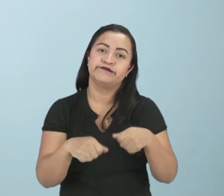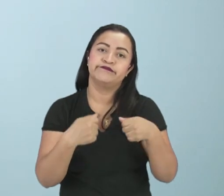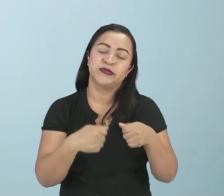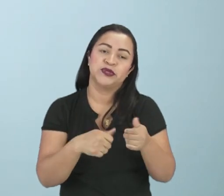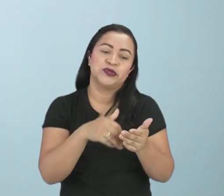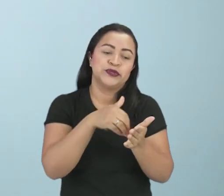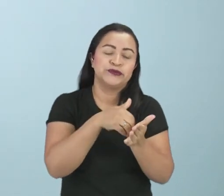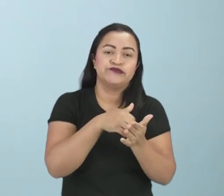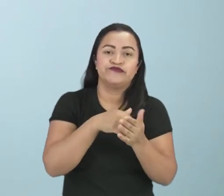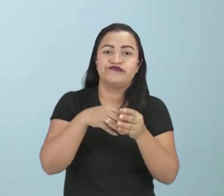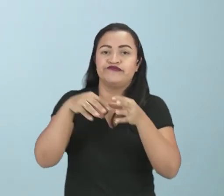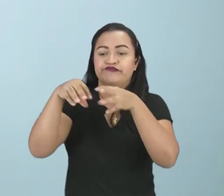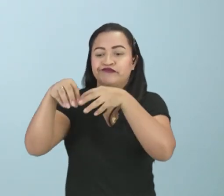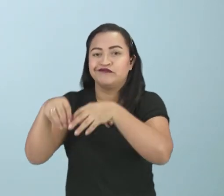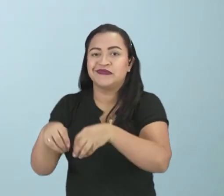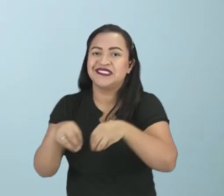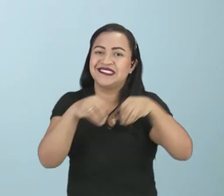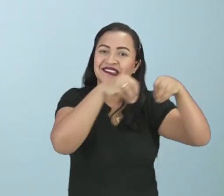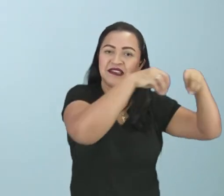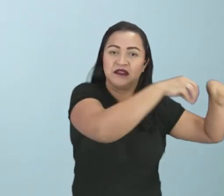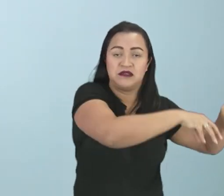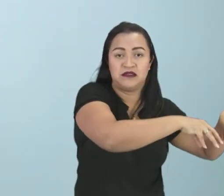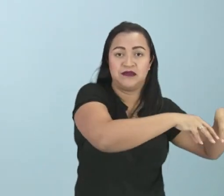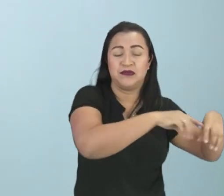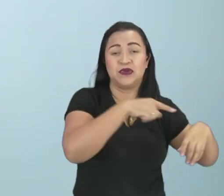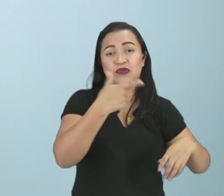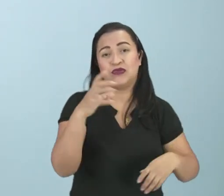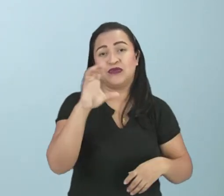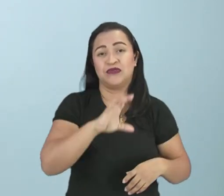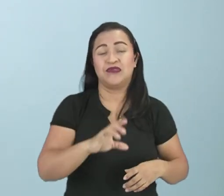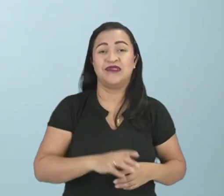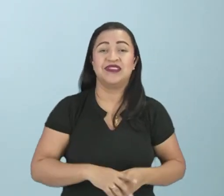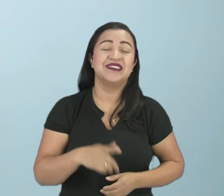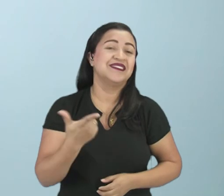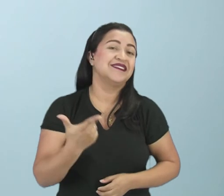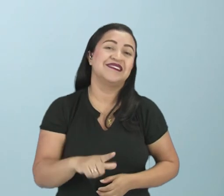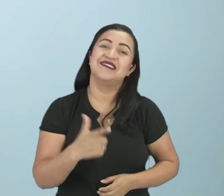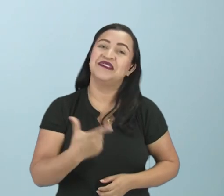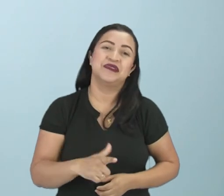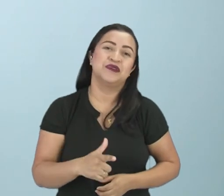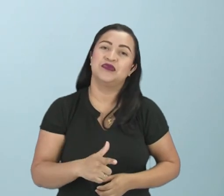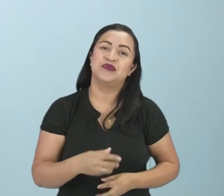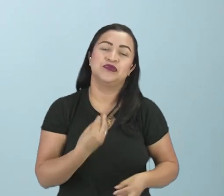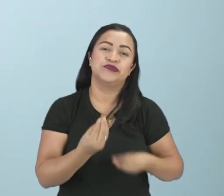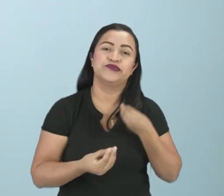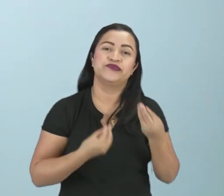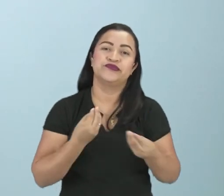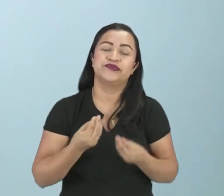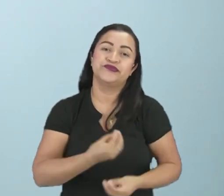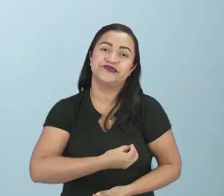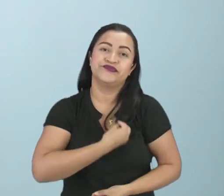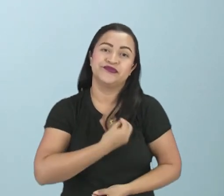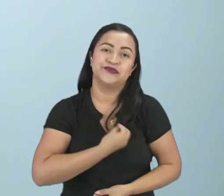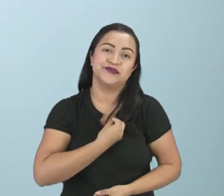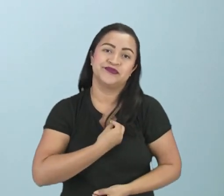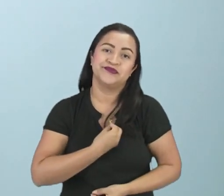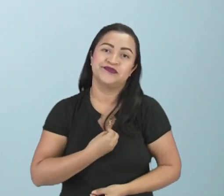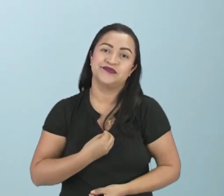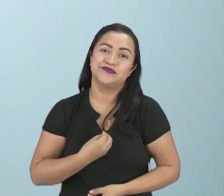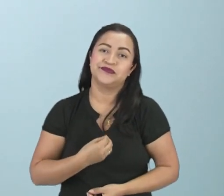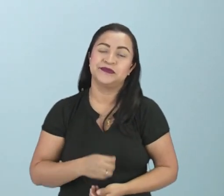e ir para outro local, que não tinha nem condições de plantio. Geralmente,